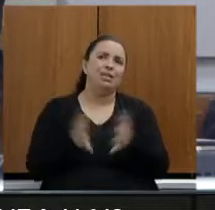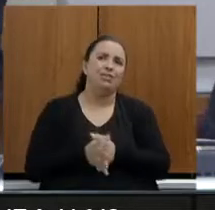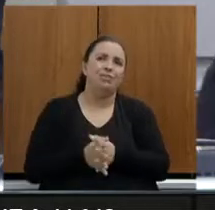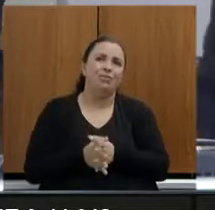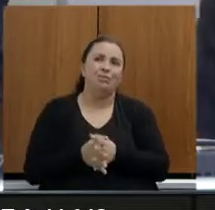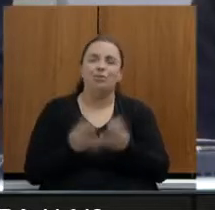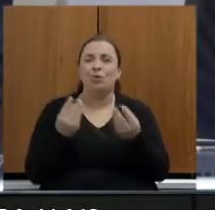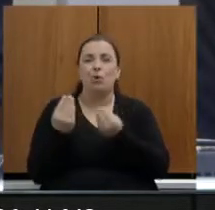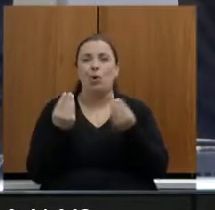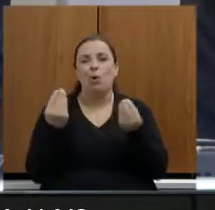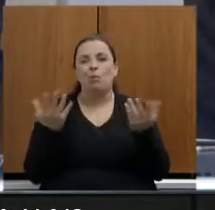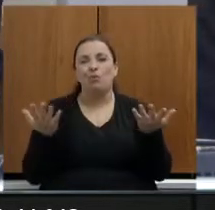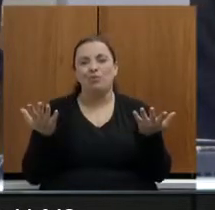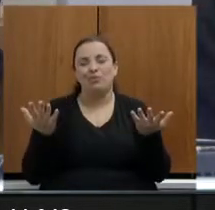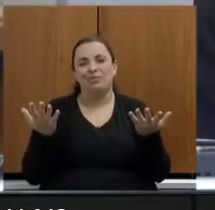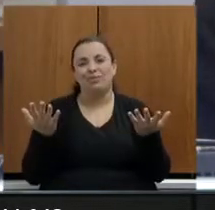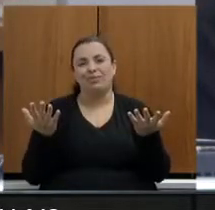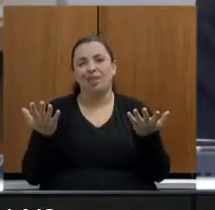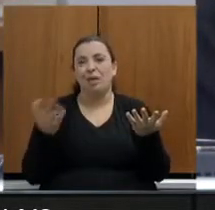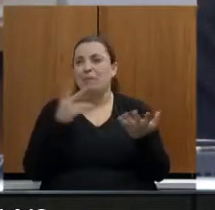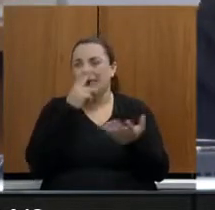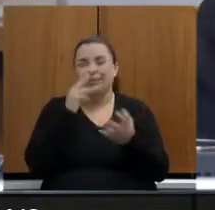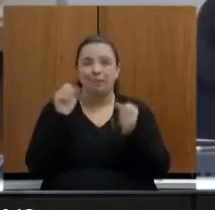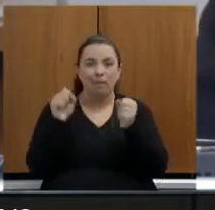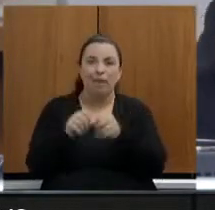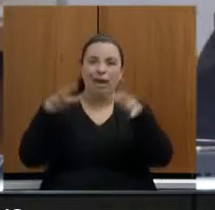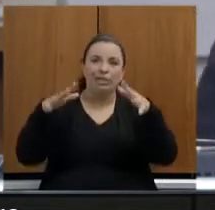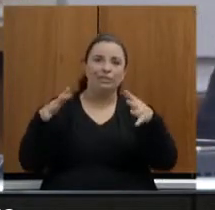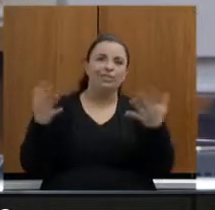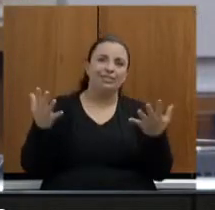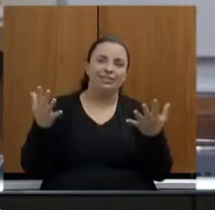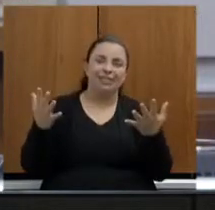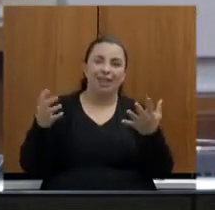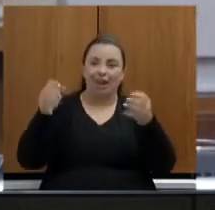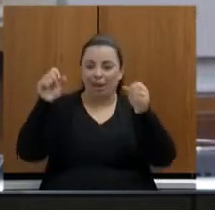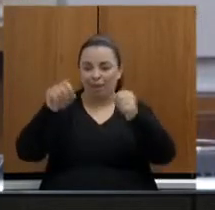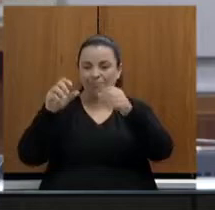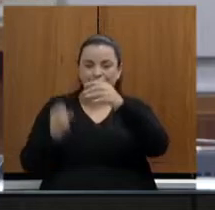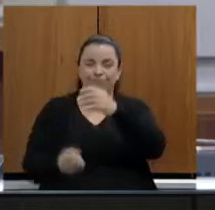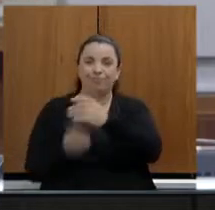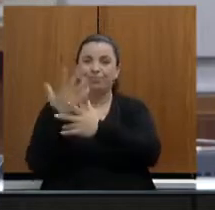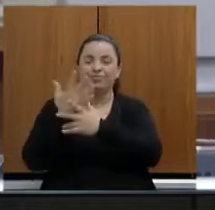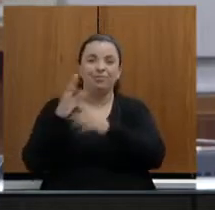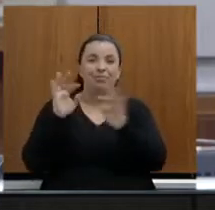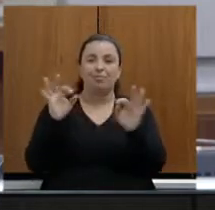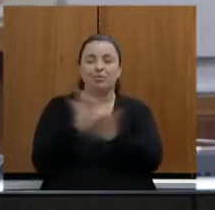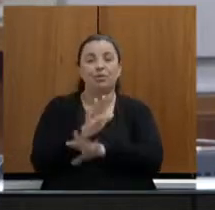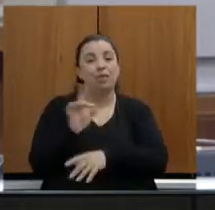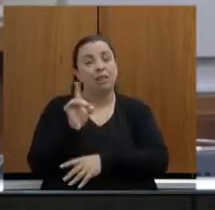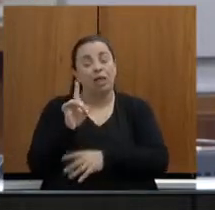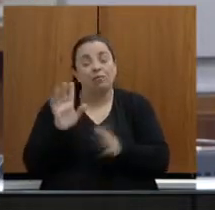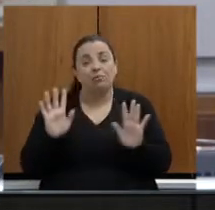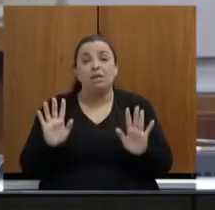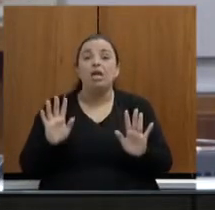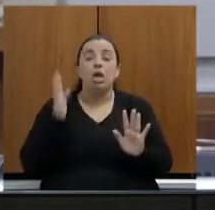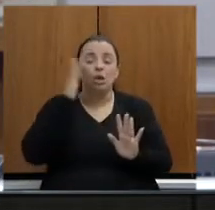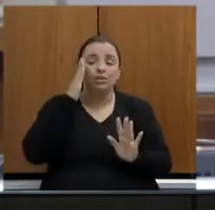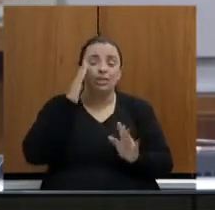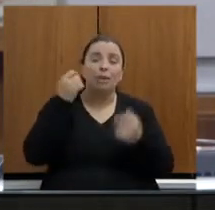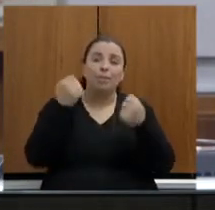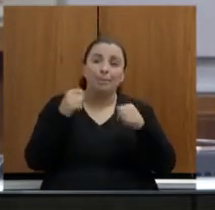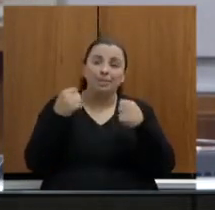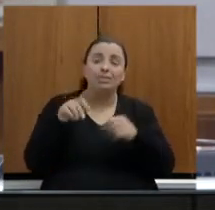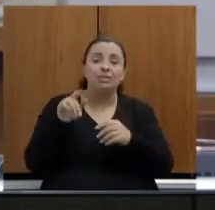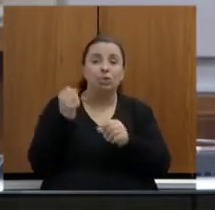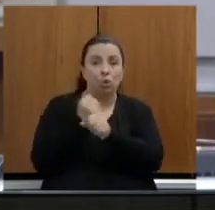em um túnel e sai no outro túnel. Mas isso ainda é coisa do futuro. A gente precisa fazer a rodovia. Agora, gente tem que fazer de maneira